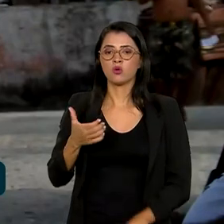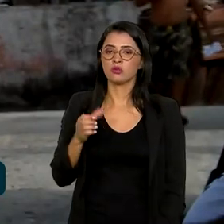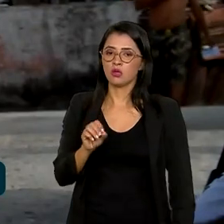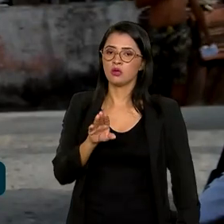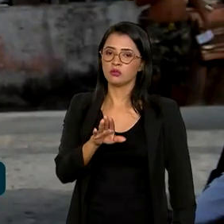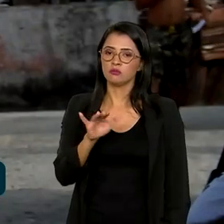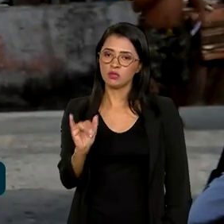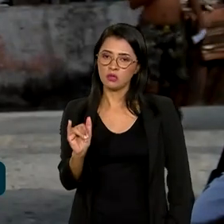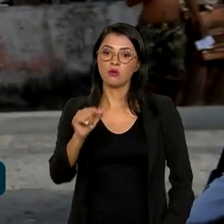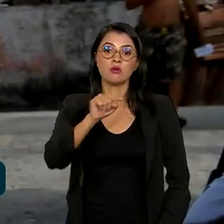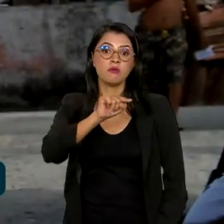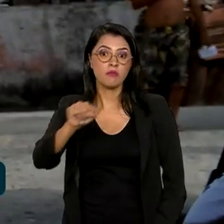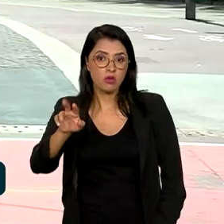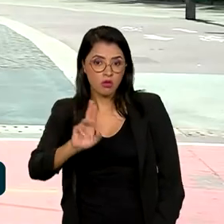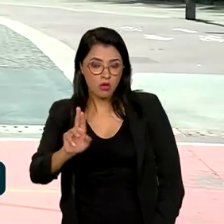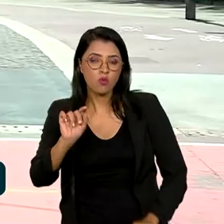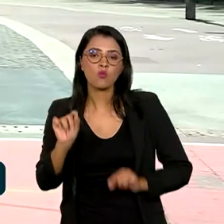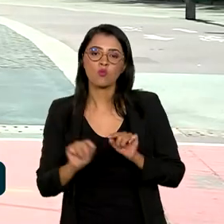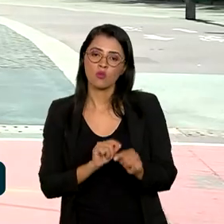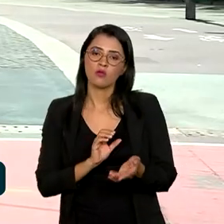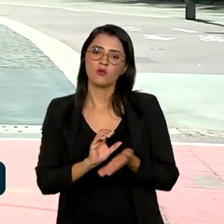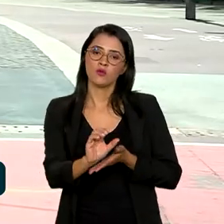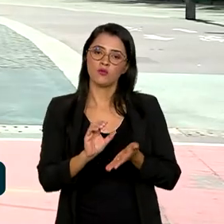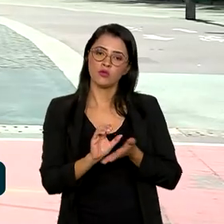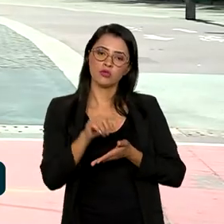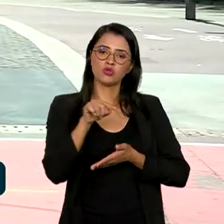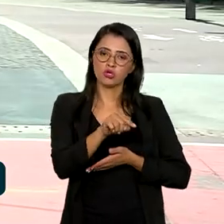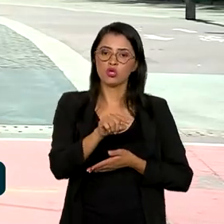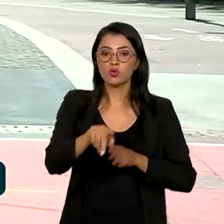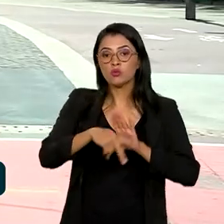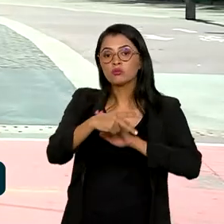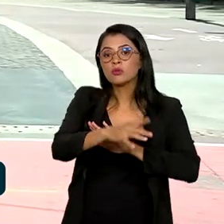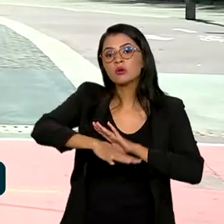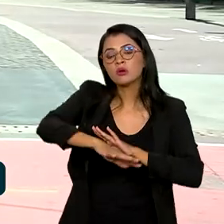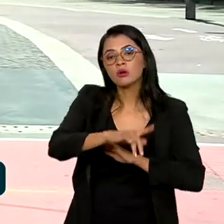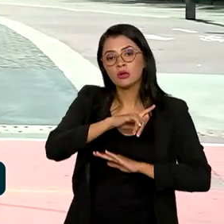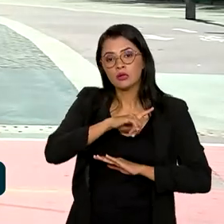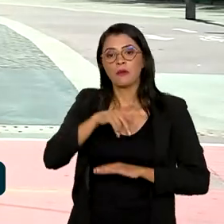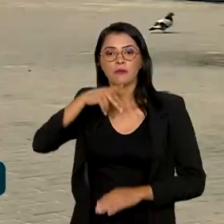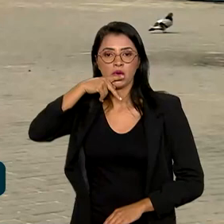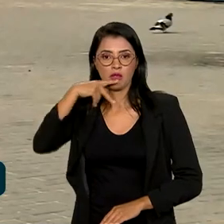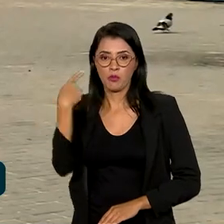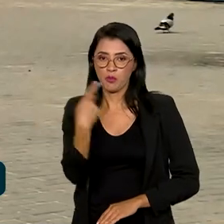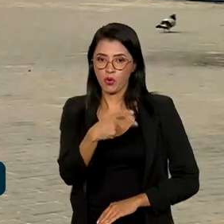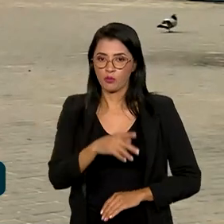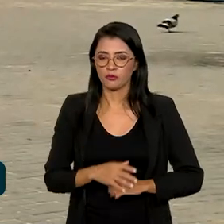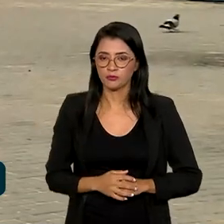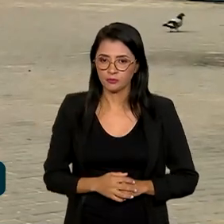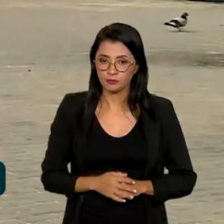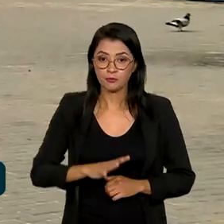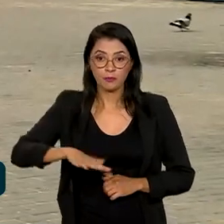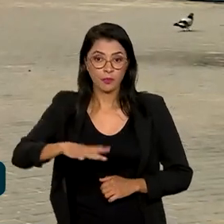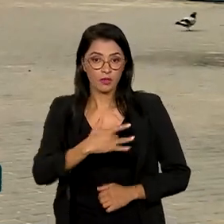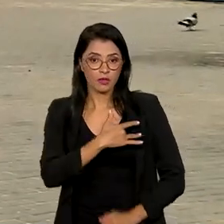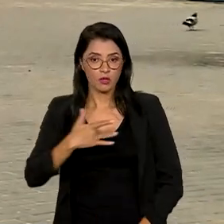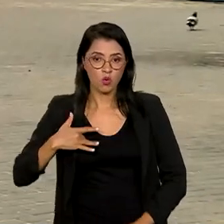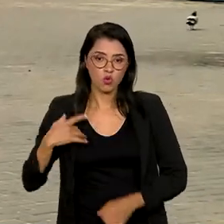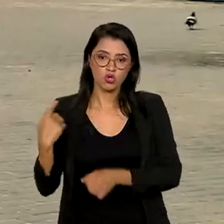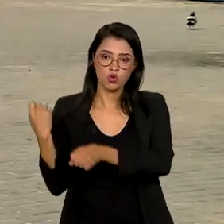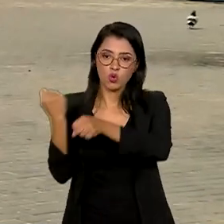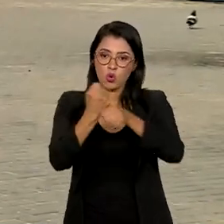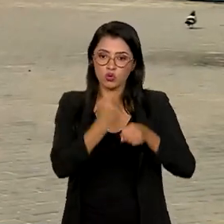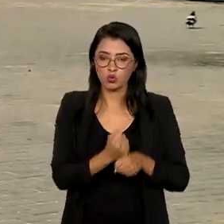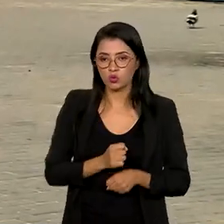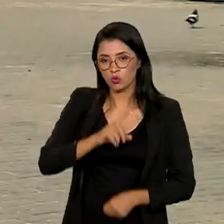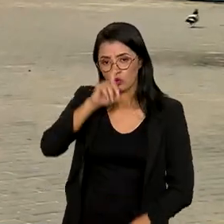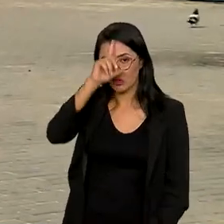bilhões e meio de reais serão investidos exclusivamente na Paraíba. Na área de saúde, será construído o